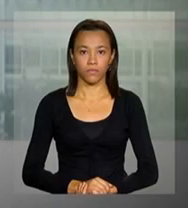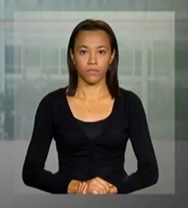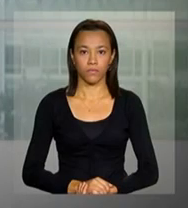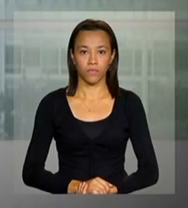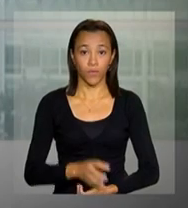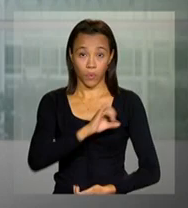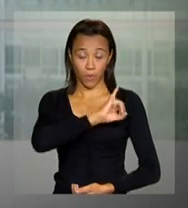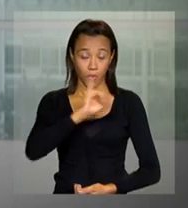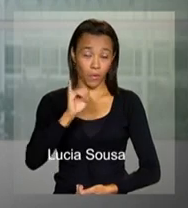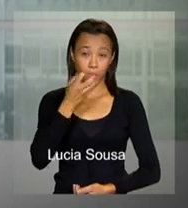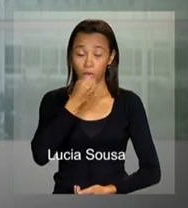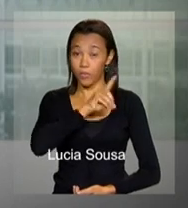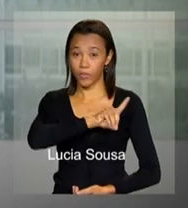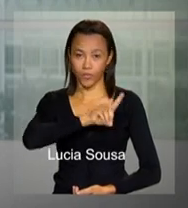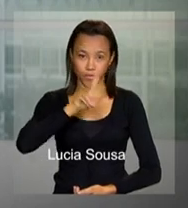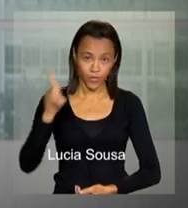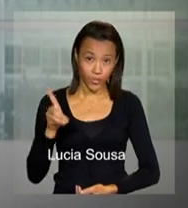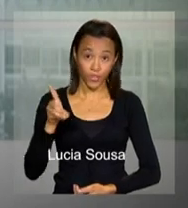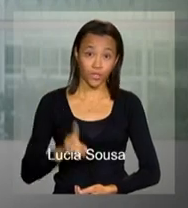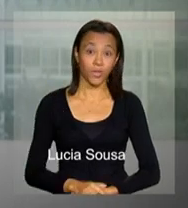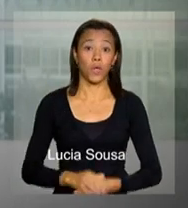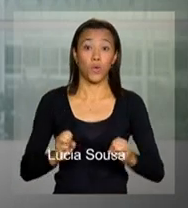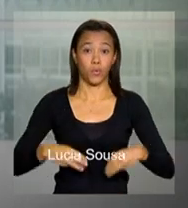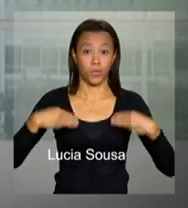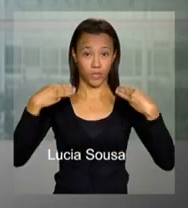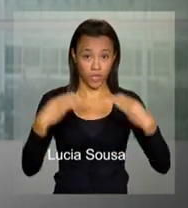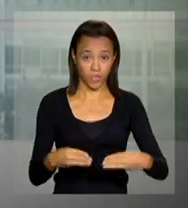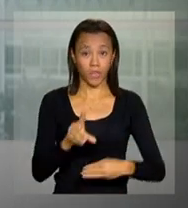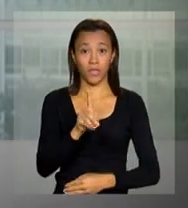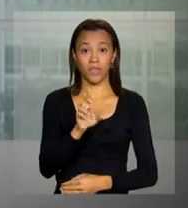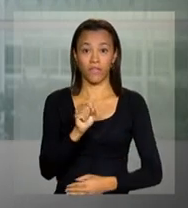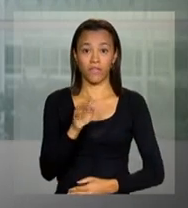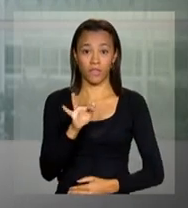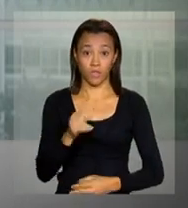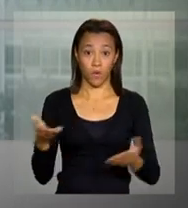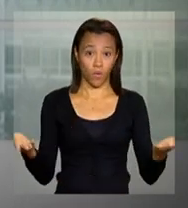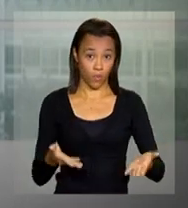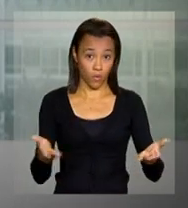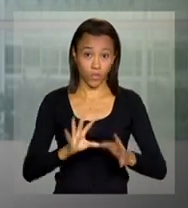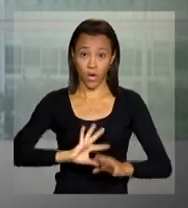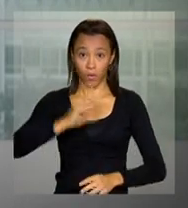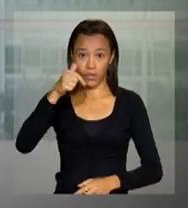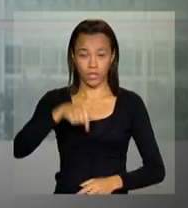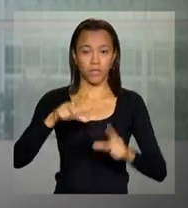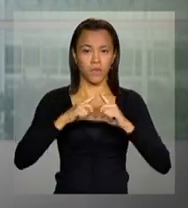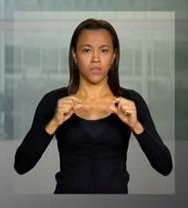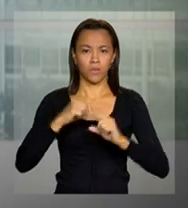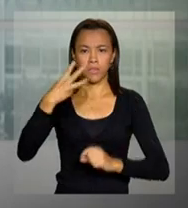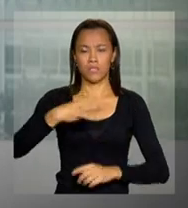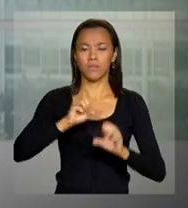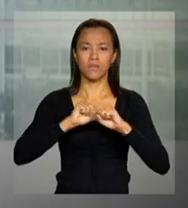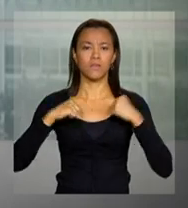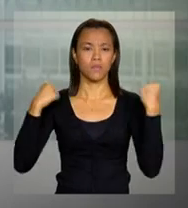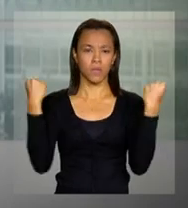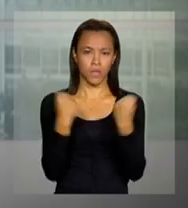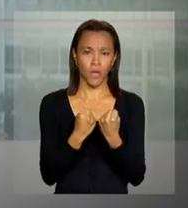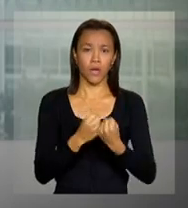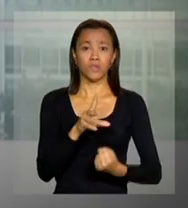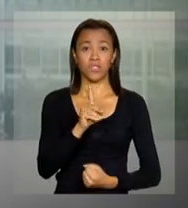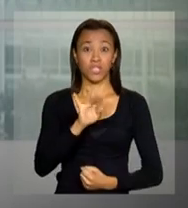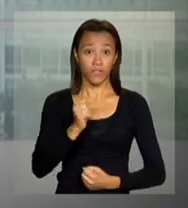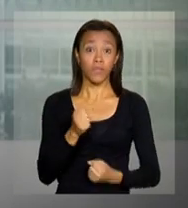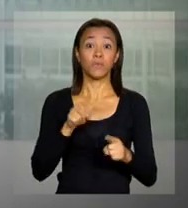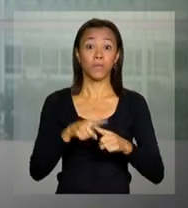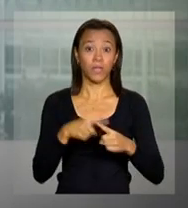Olá, bom dia. O Ministério da Defesa realiza em Brasília o terceiro seminário de defesa